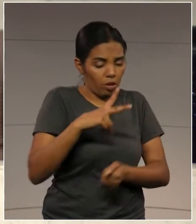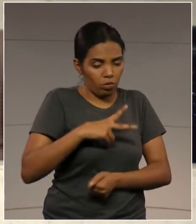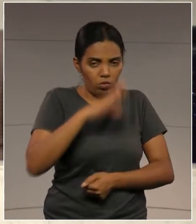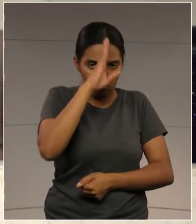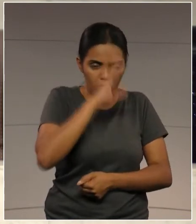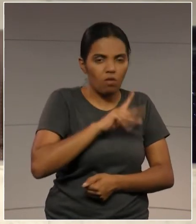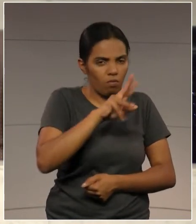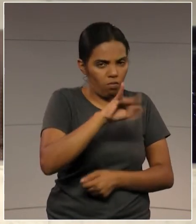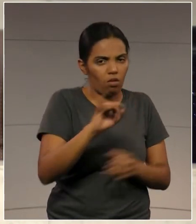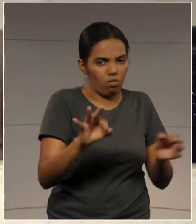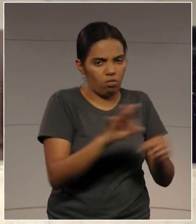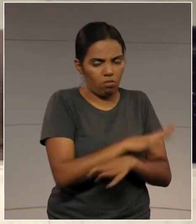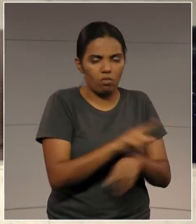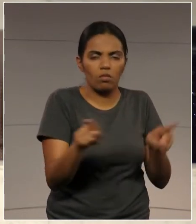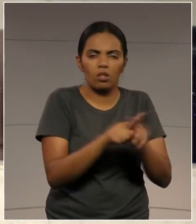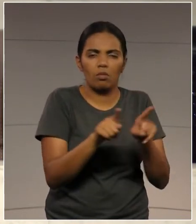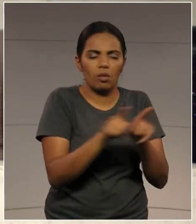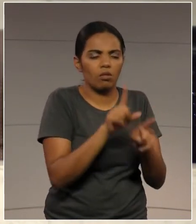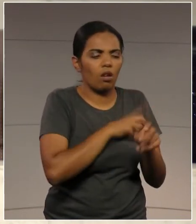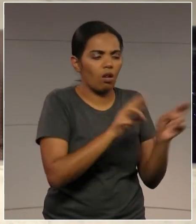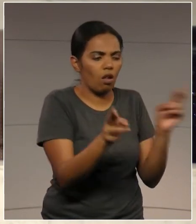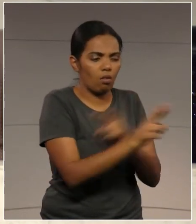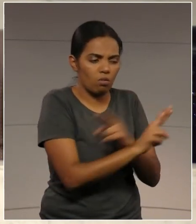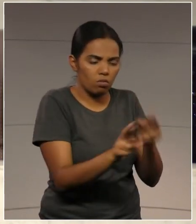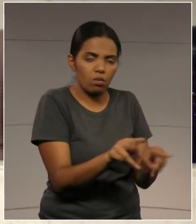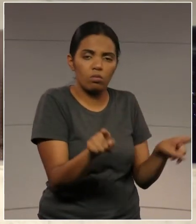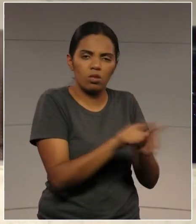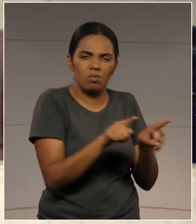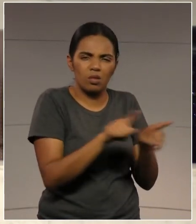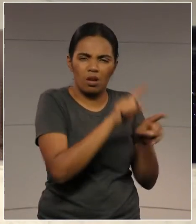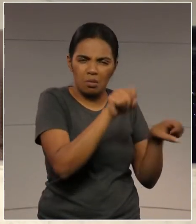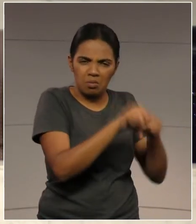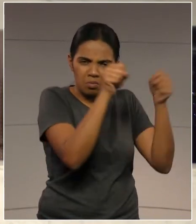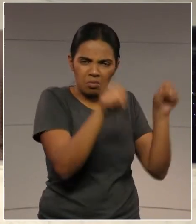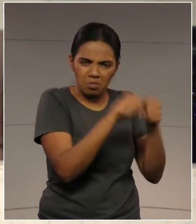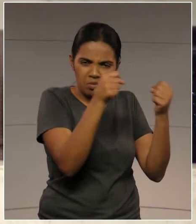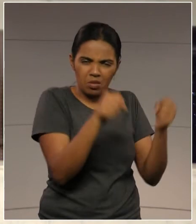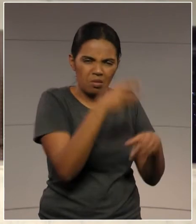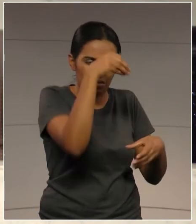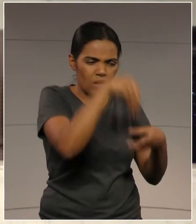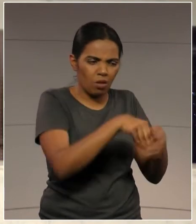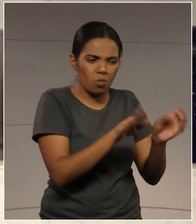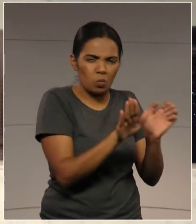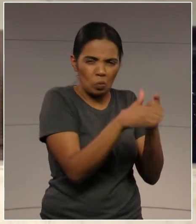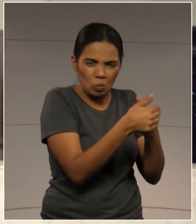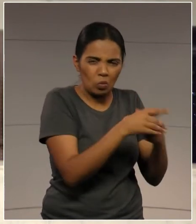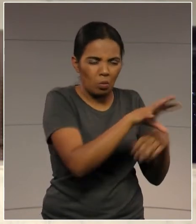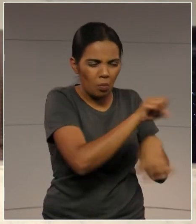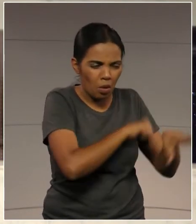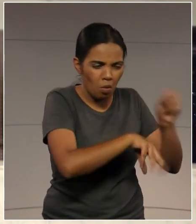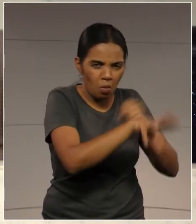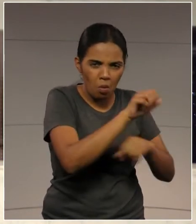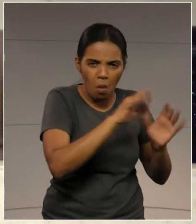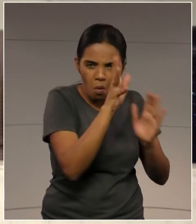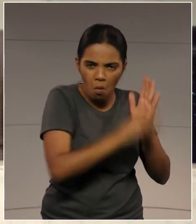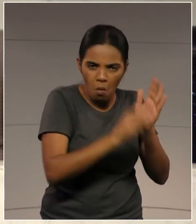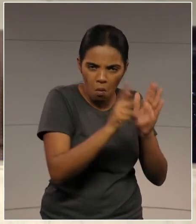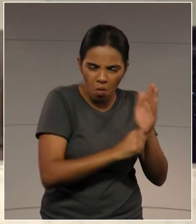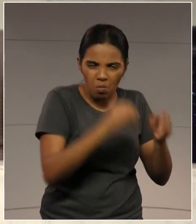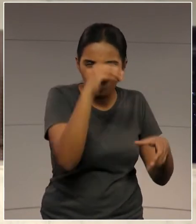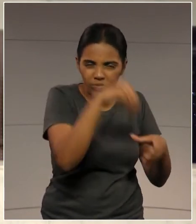relações cruzadas, a questão do desmonte, que é uma coisa muito nebulosa no Brasil, que a atividade em si,